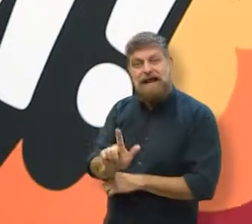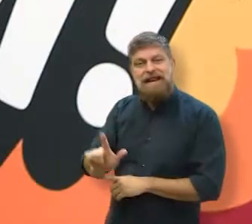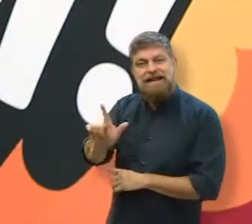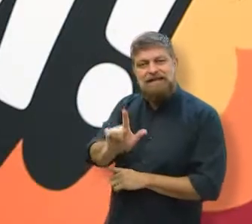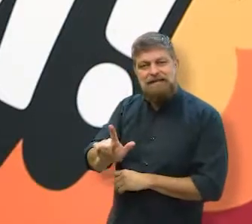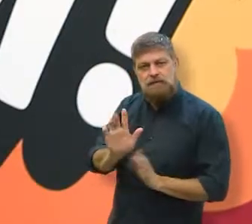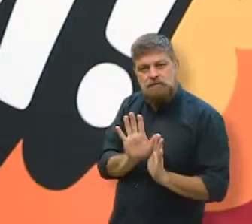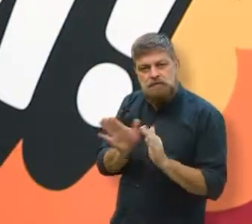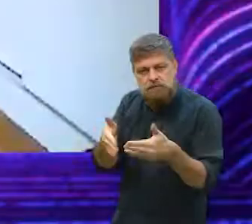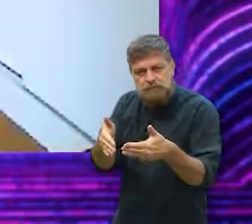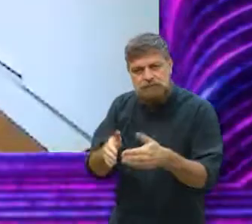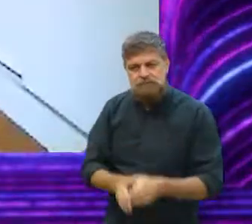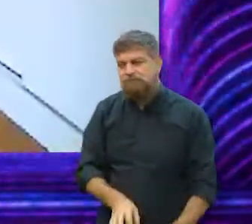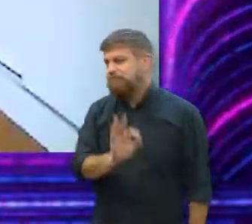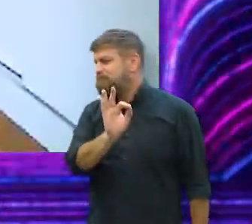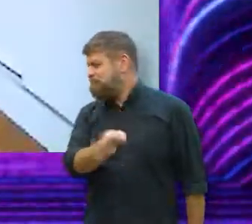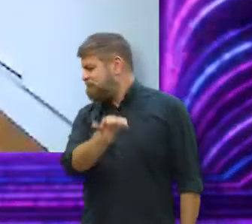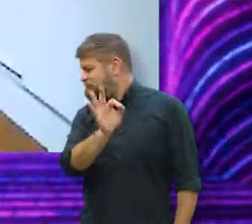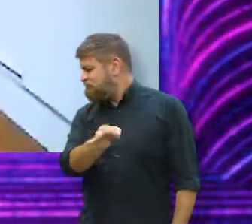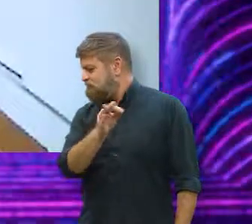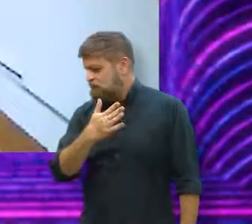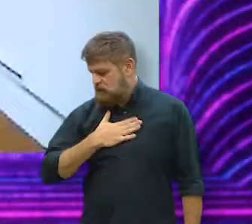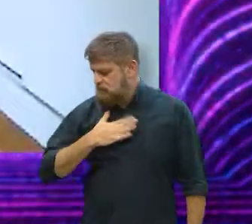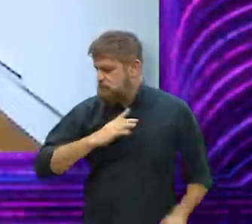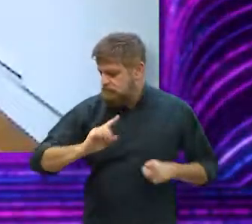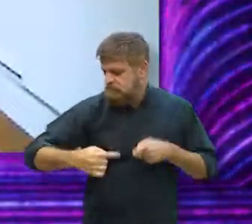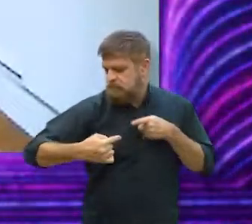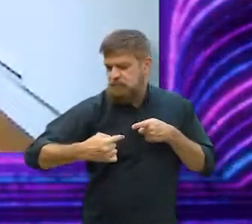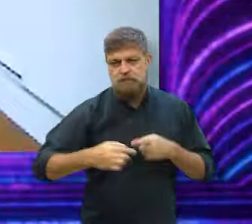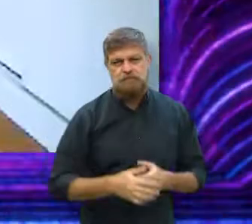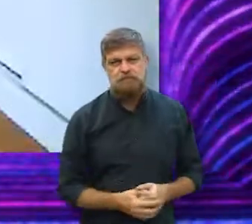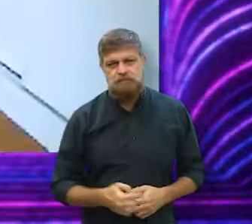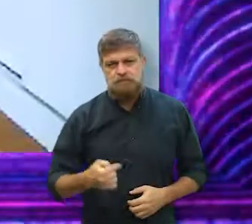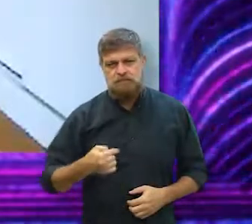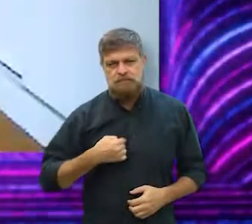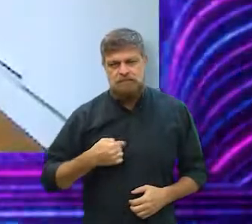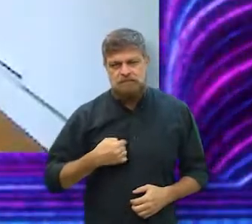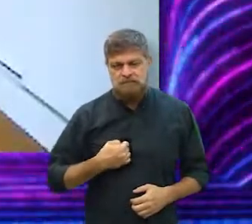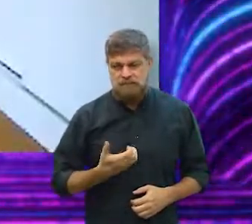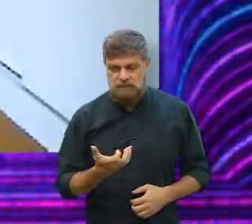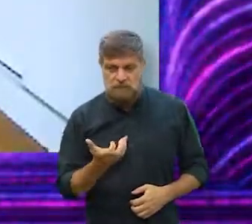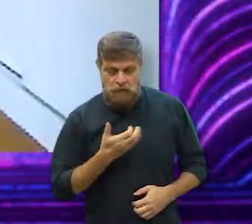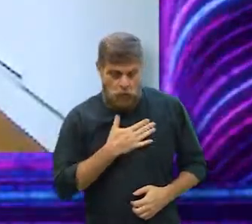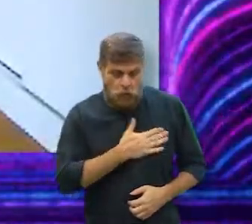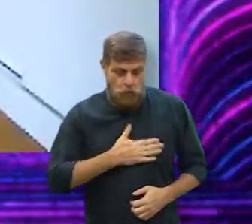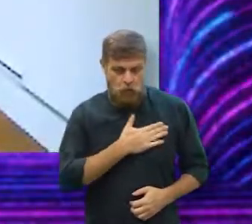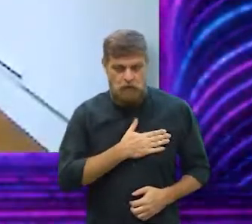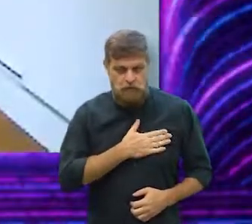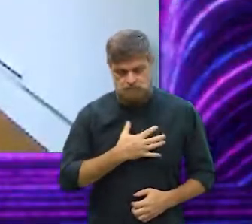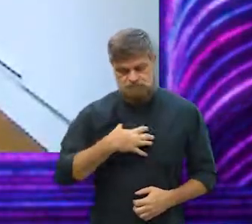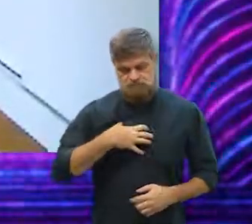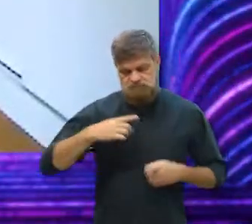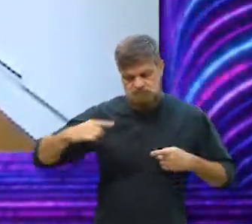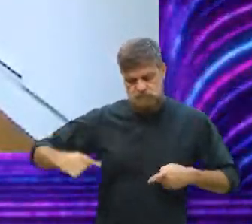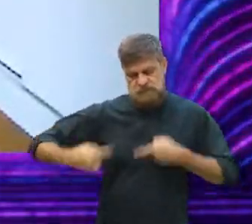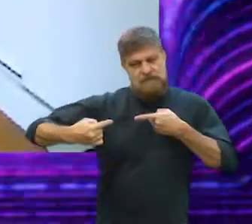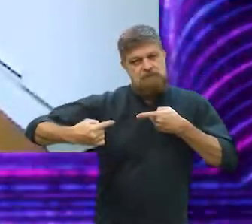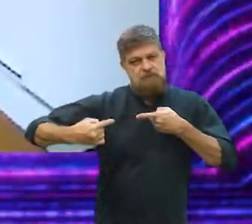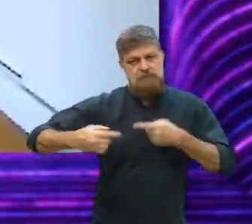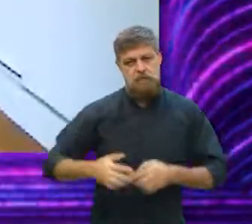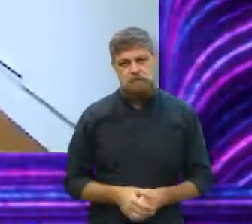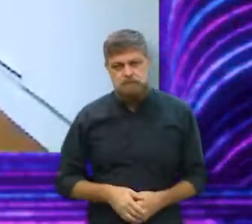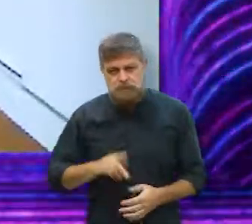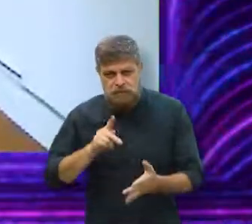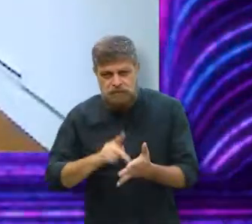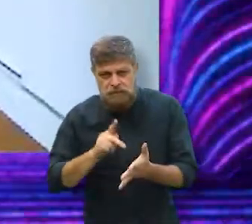literatura? Isso mesmo, Michel, eu sou meio movida a desafios, assim, e desafios